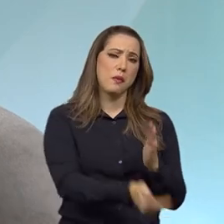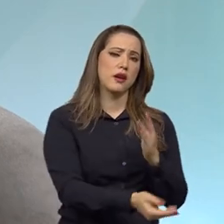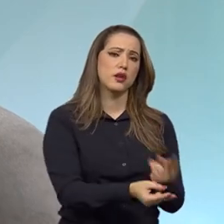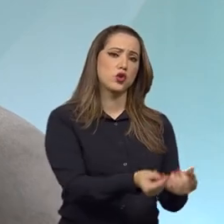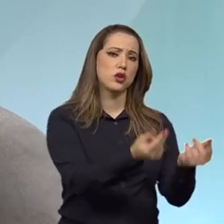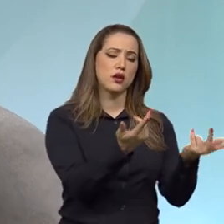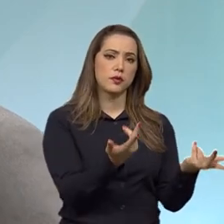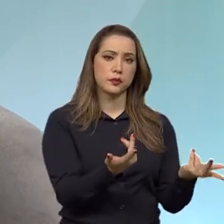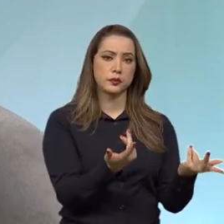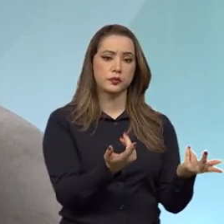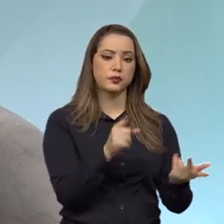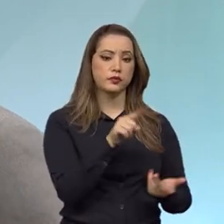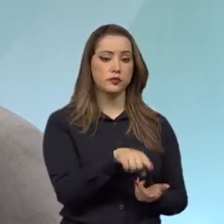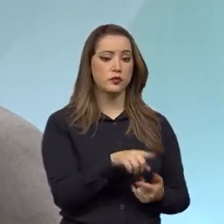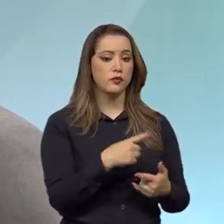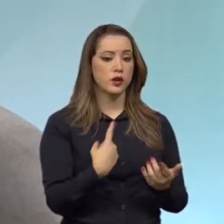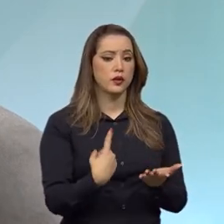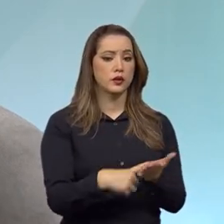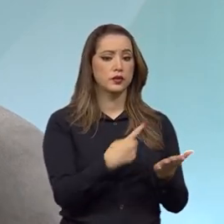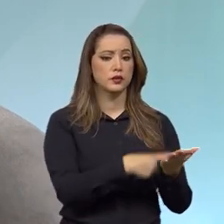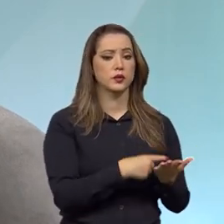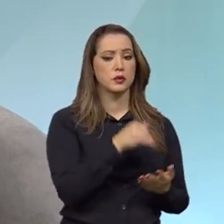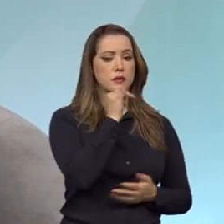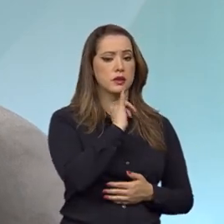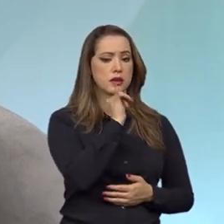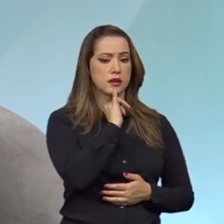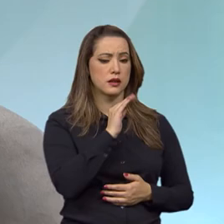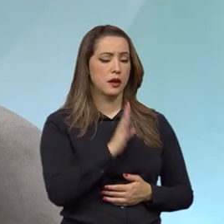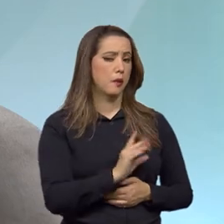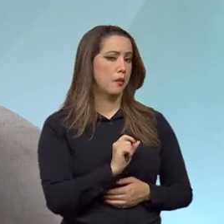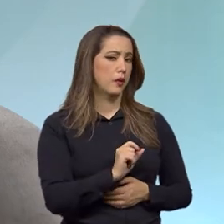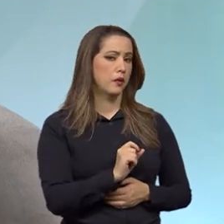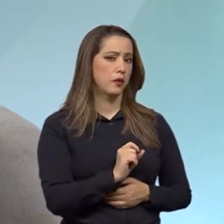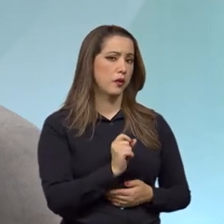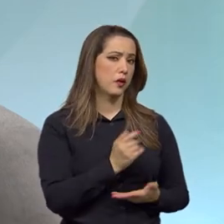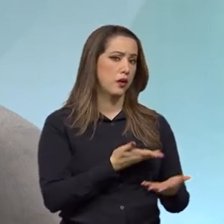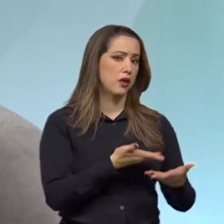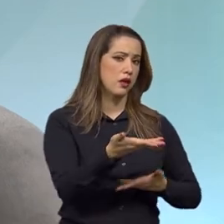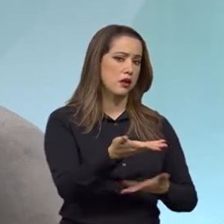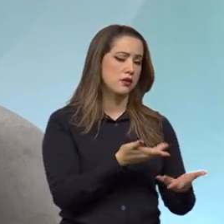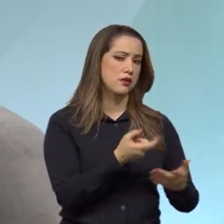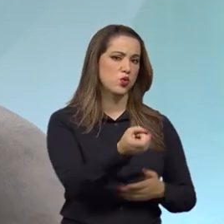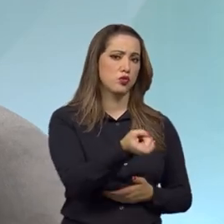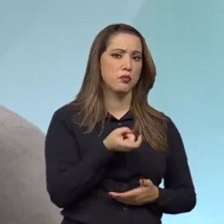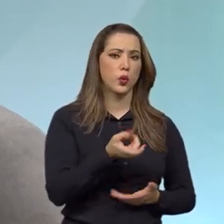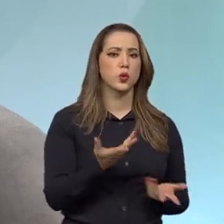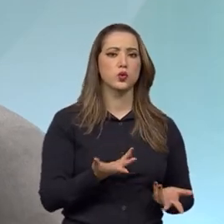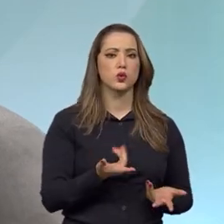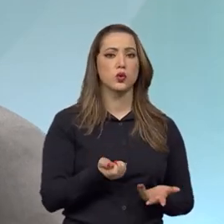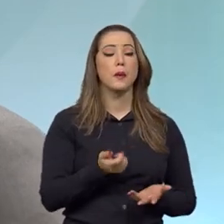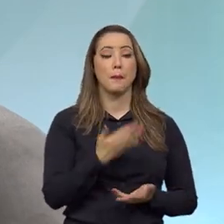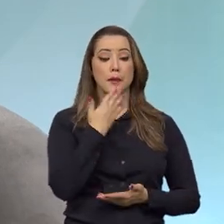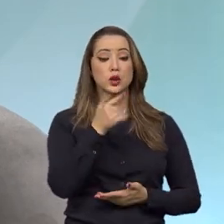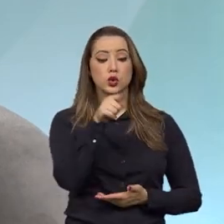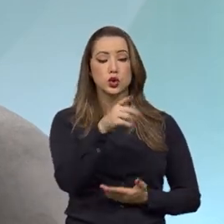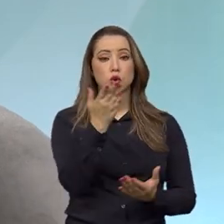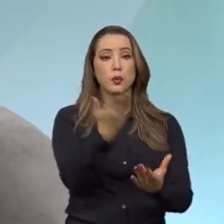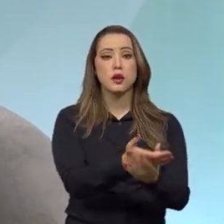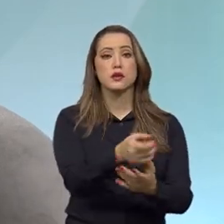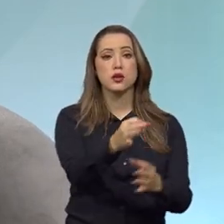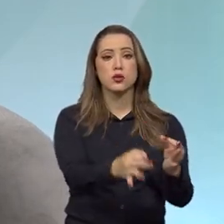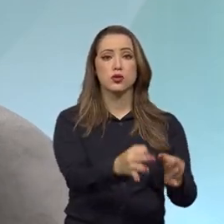dinheiro, fazendo, por exemplo, transações tributárias, cobrando execuções fiscais